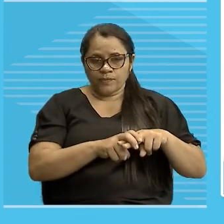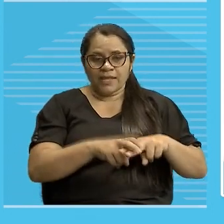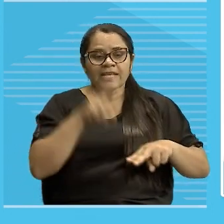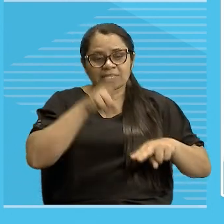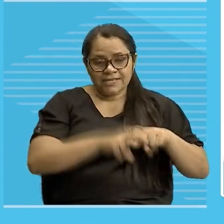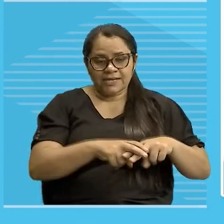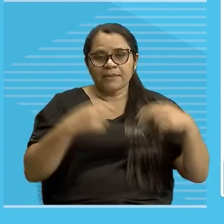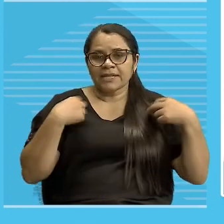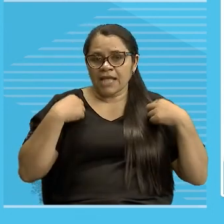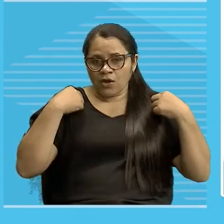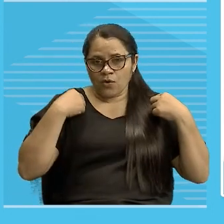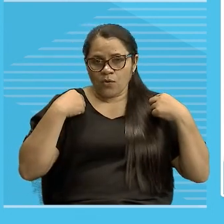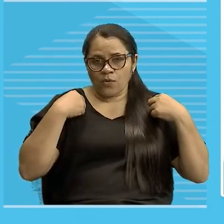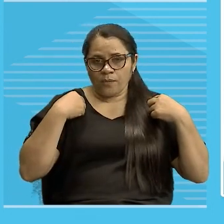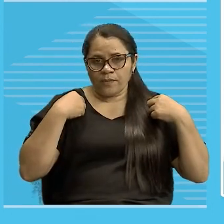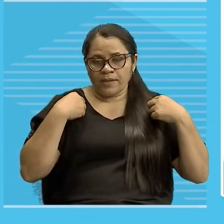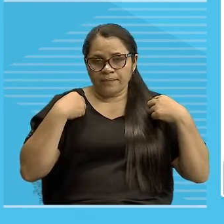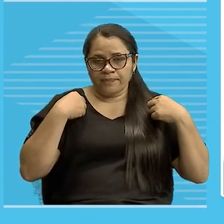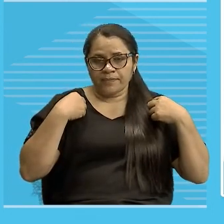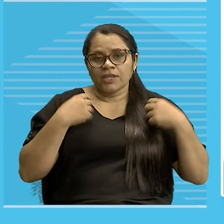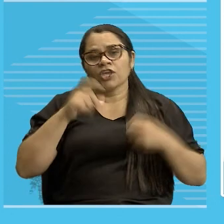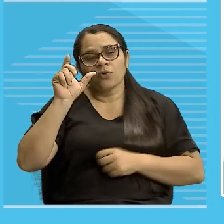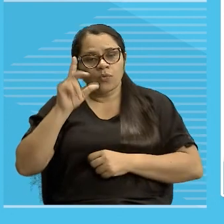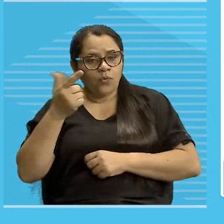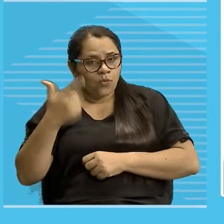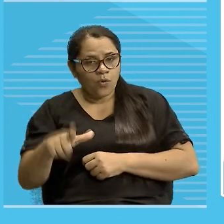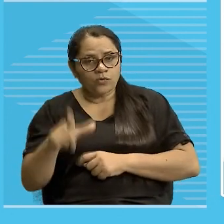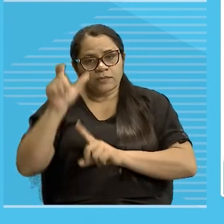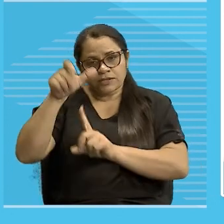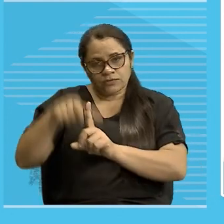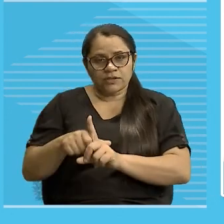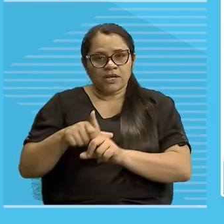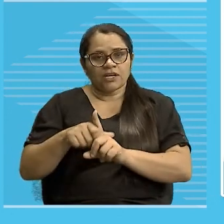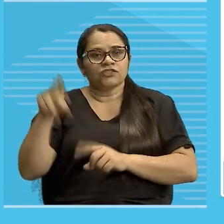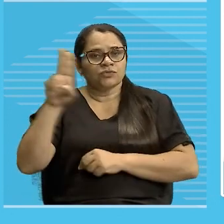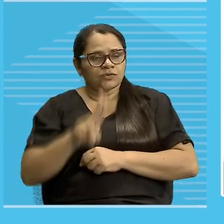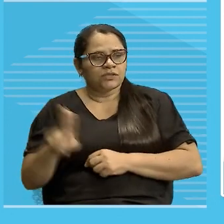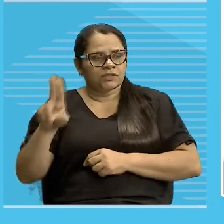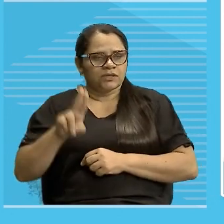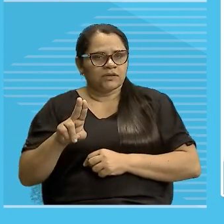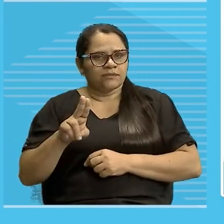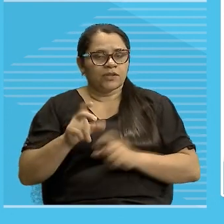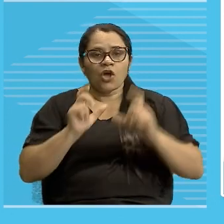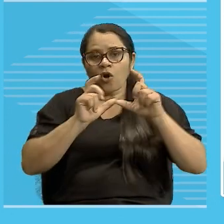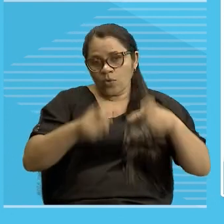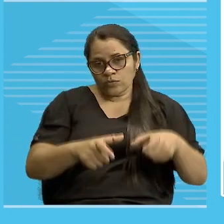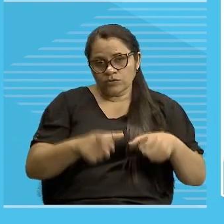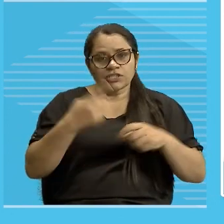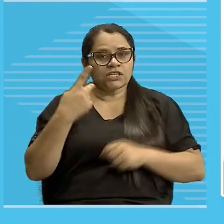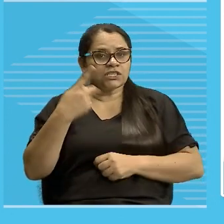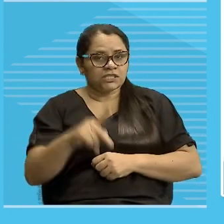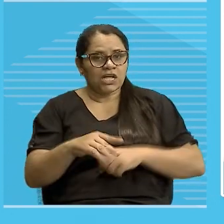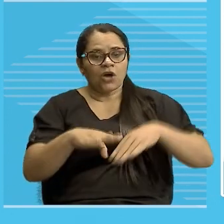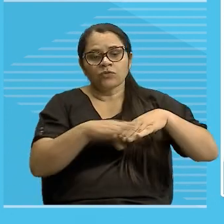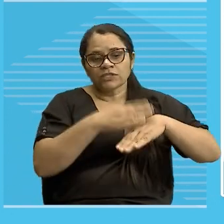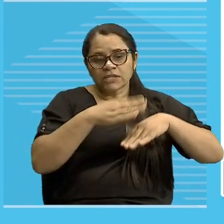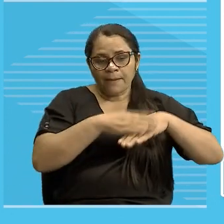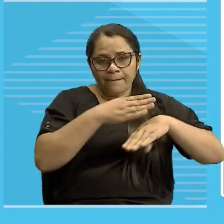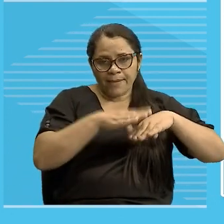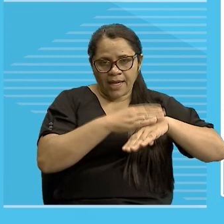que ele ia utilizar, aí ele diz, onde estão aqueles tênis, que estavam lá?